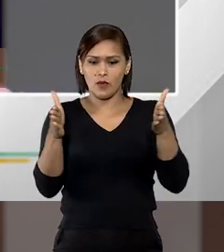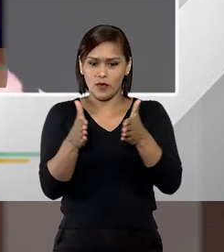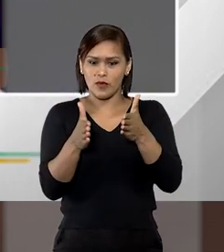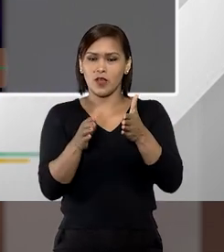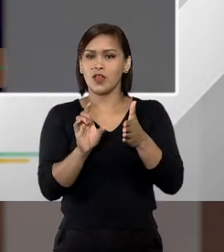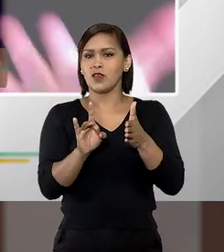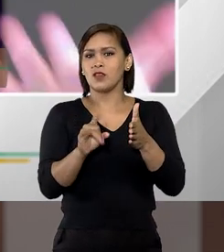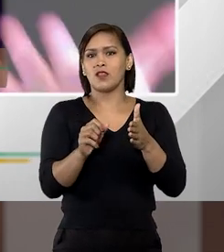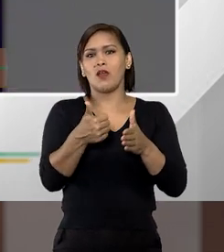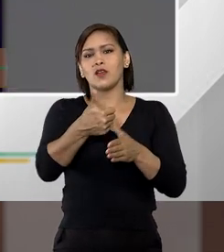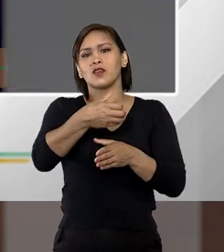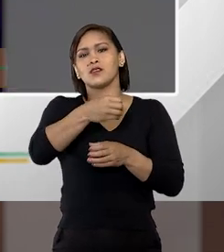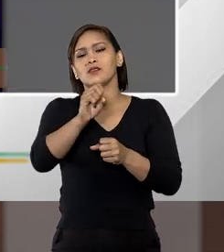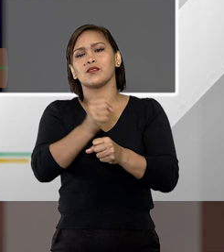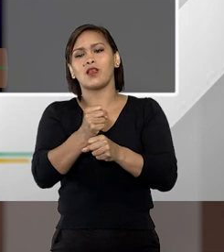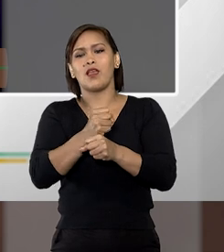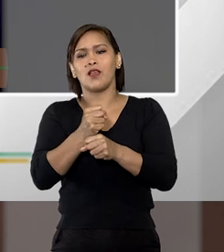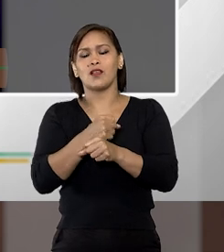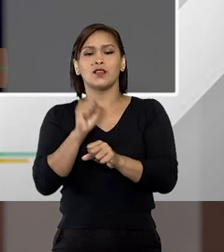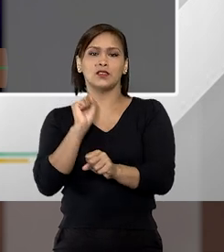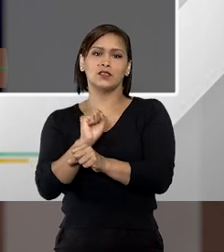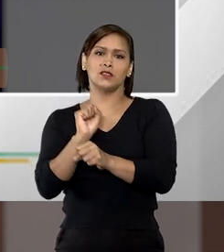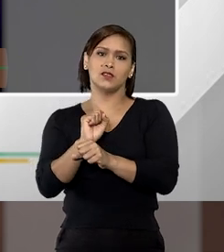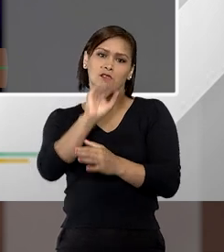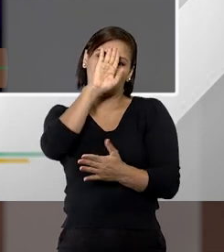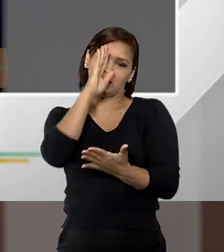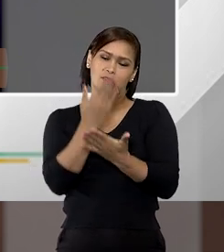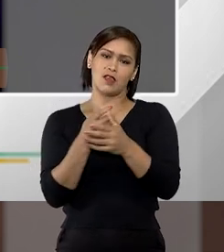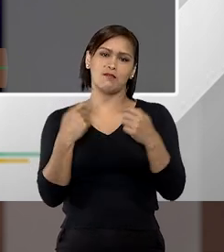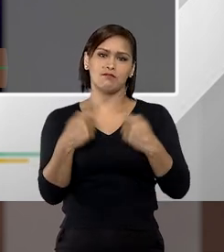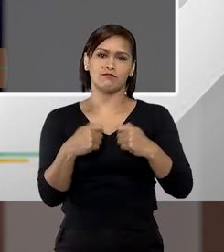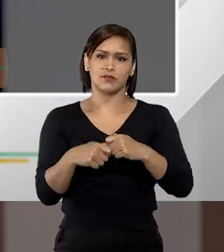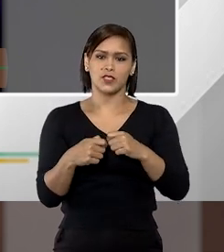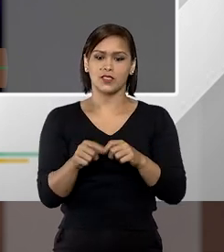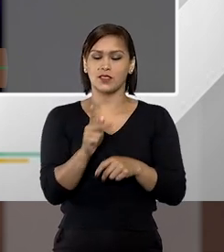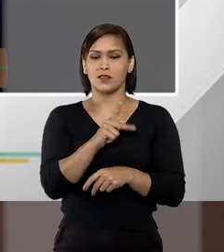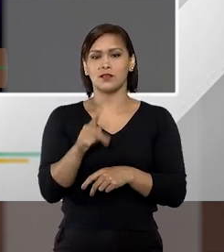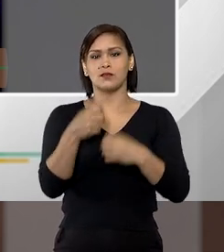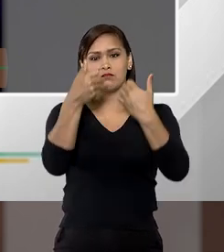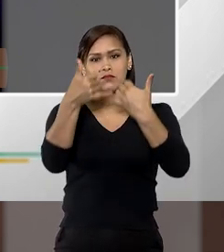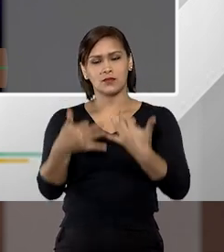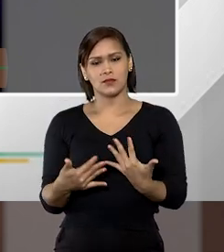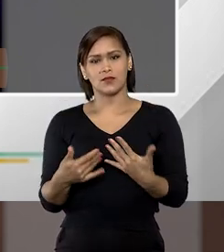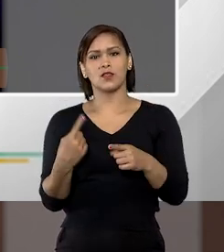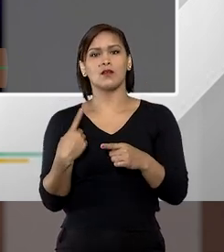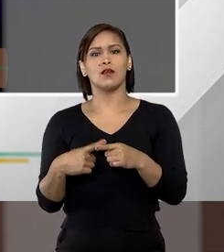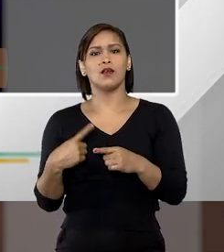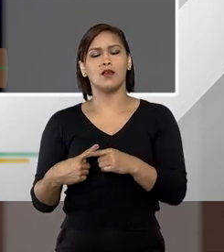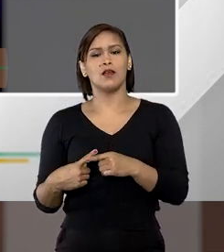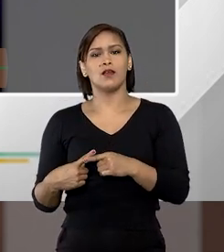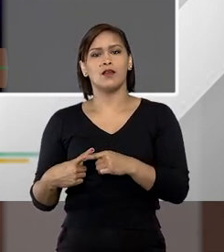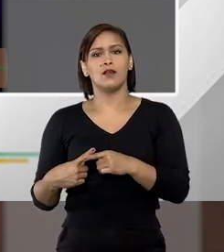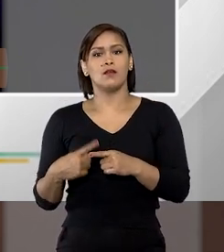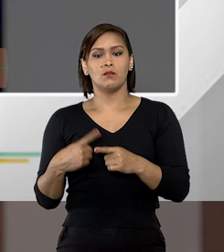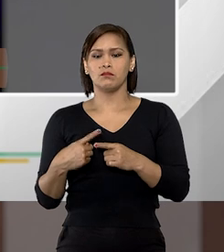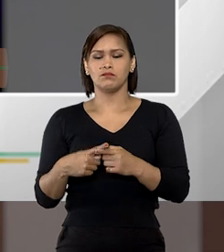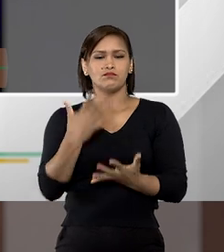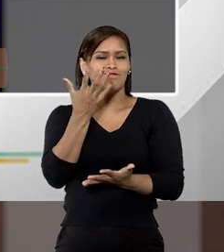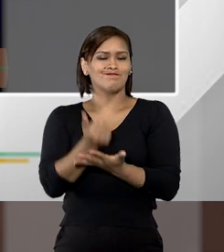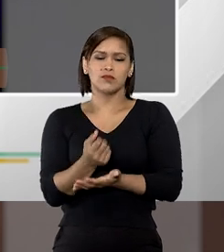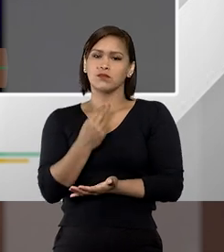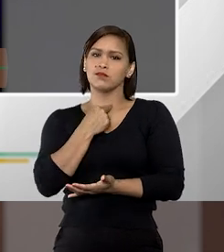tempo não dentro desses 100 anos que a professora Alice colocou porque isso é